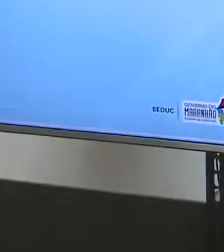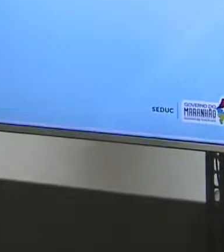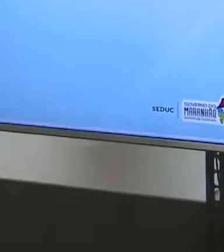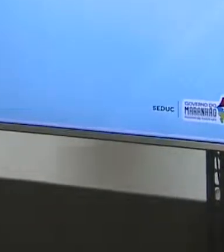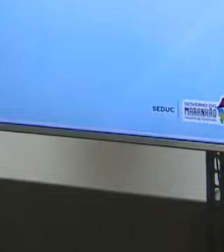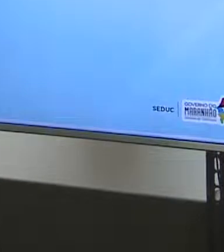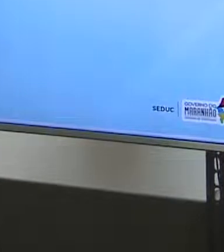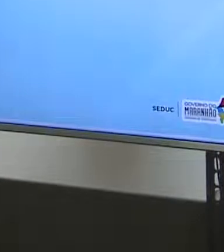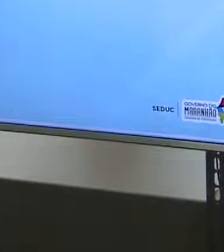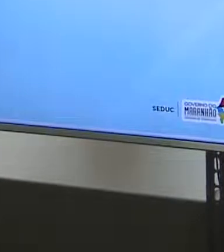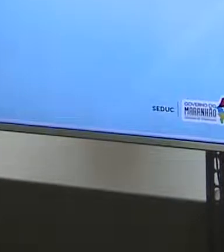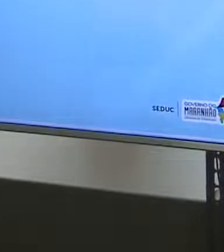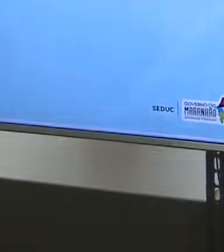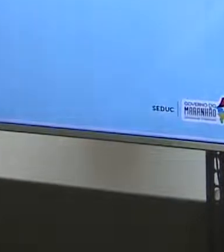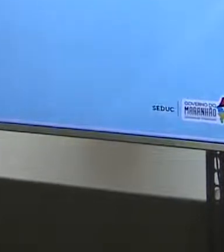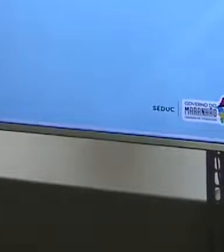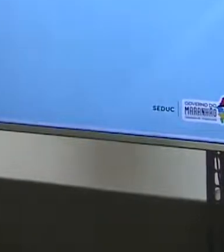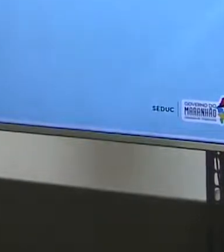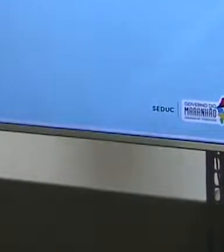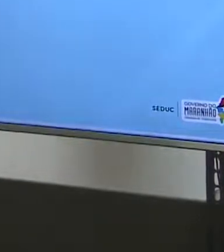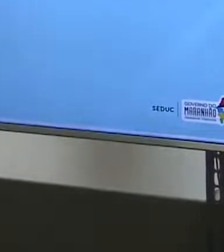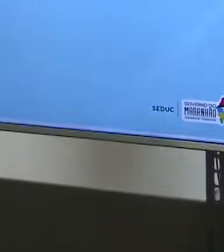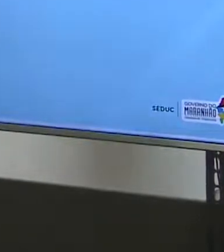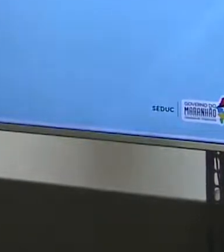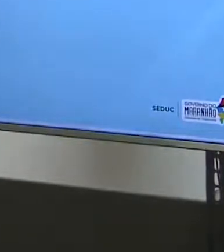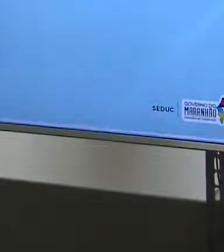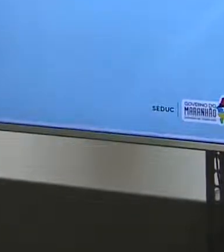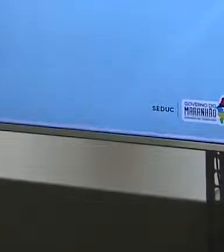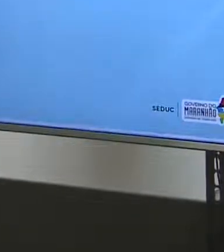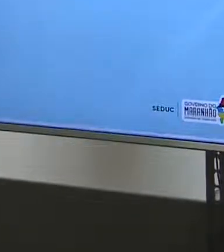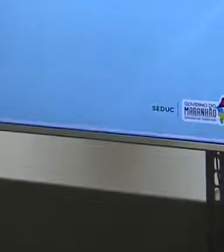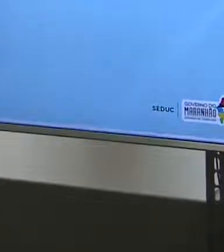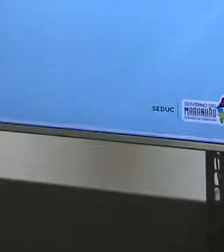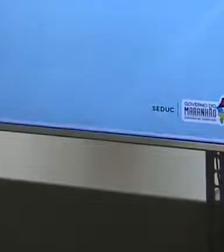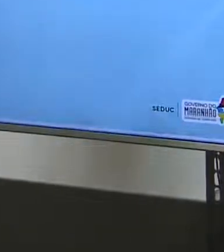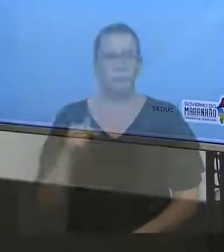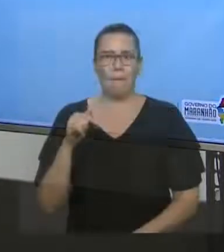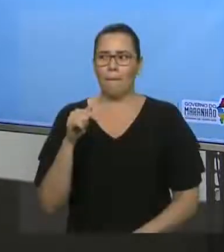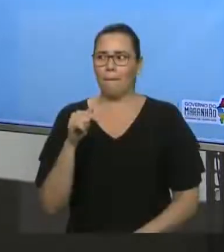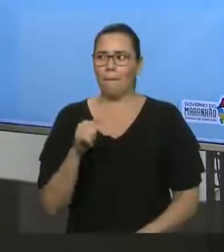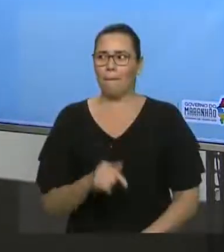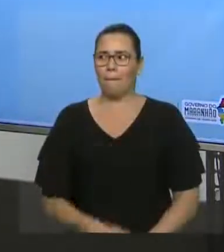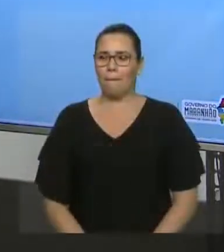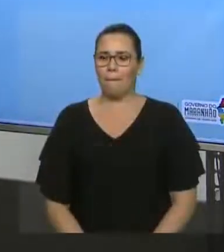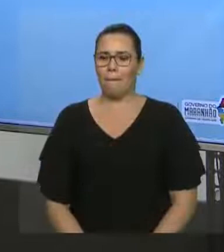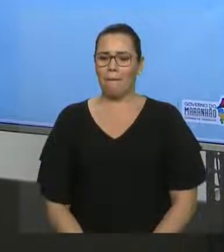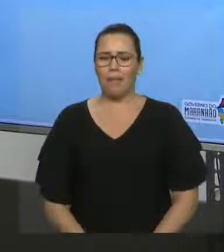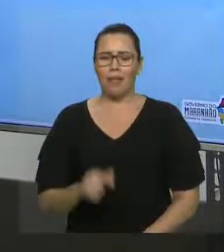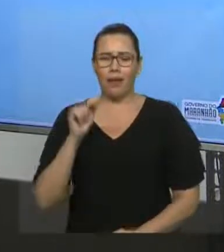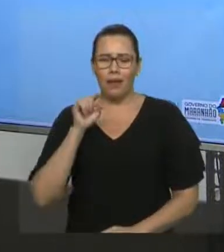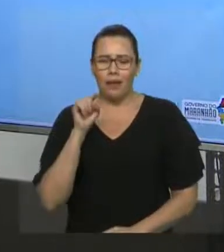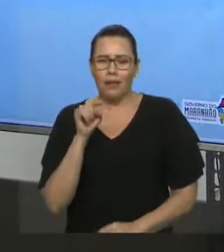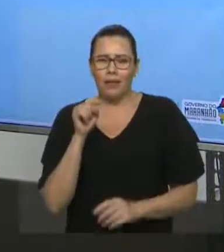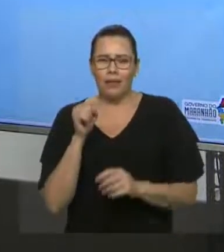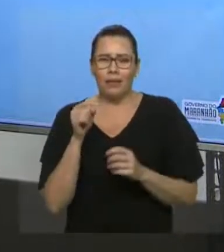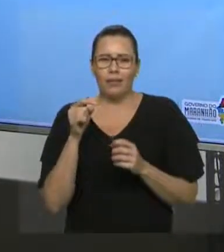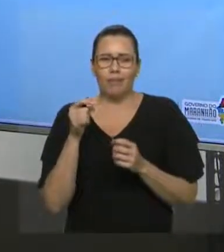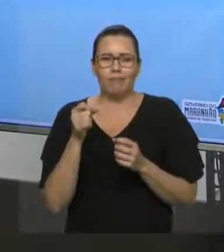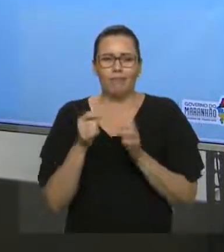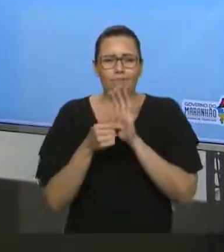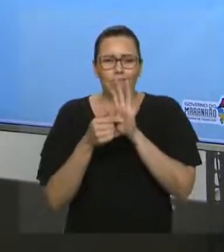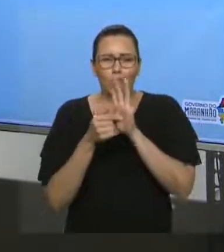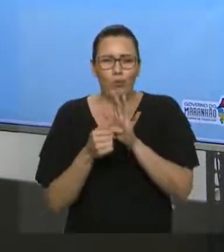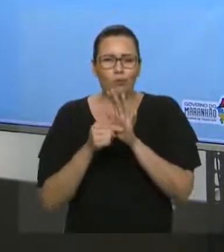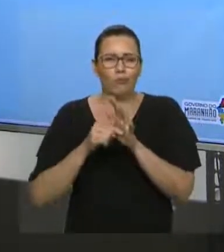tá? São as conjunções, vocês vão lembrar, né? As conjunções coordenativas são cinco. Elas expressam cinco ideias. Vamos